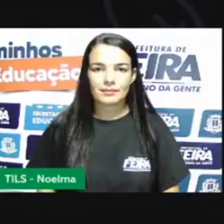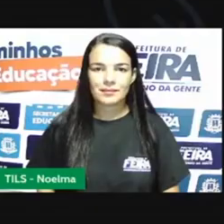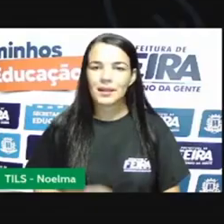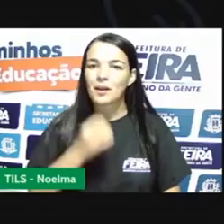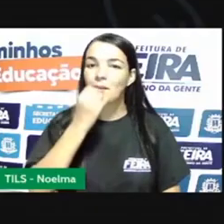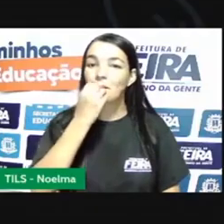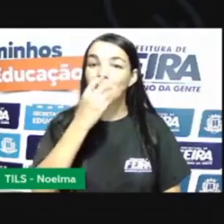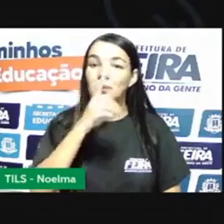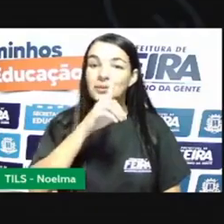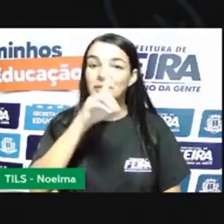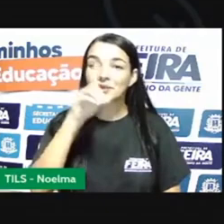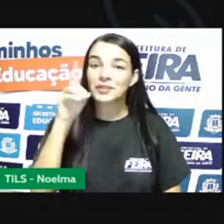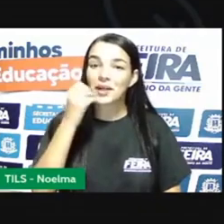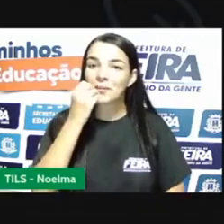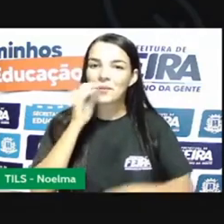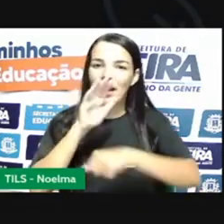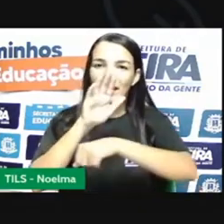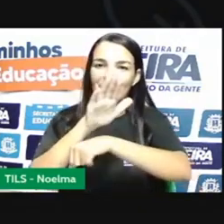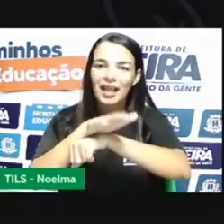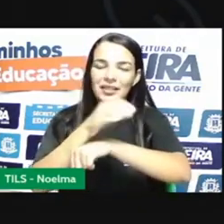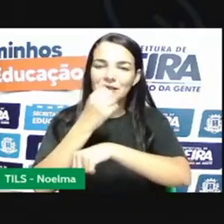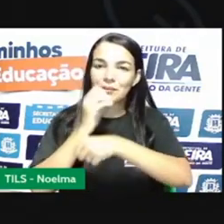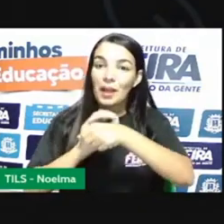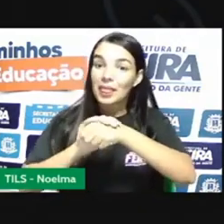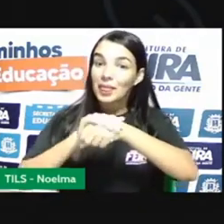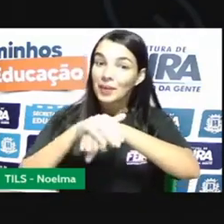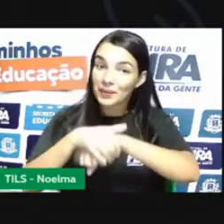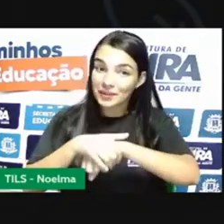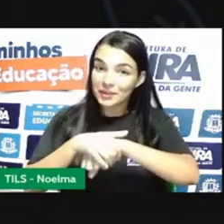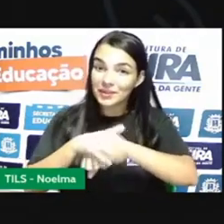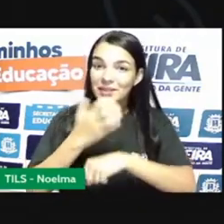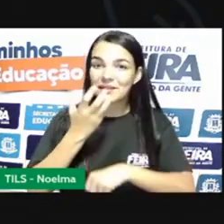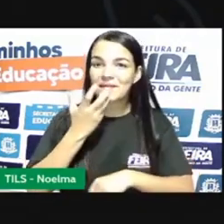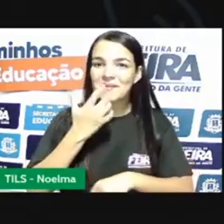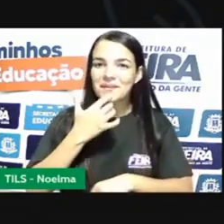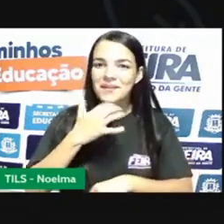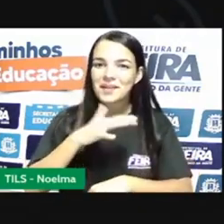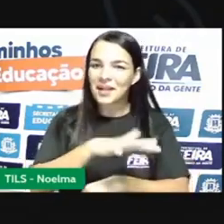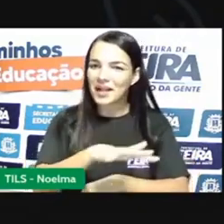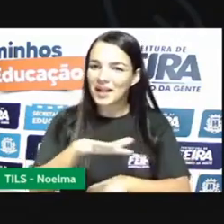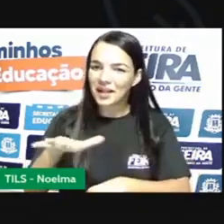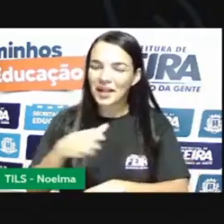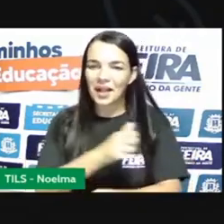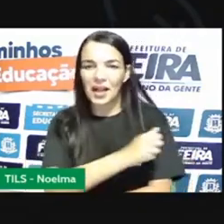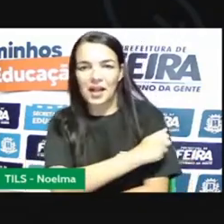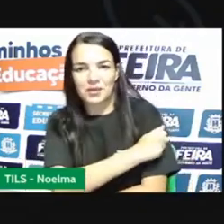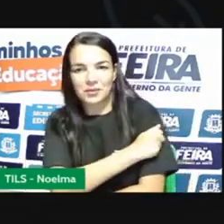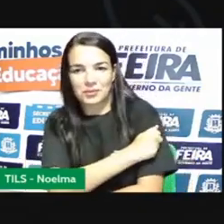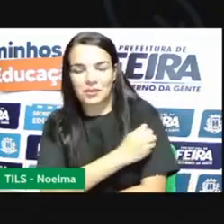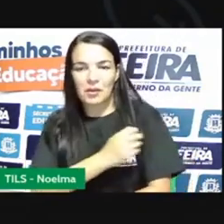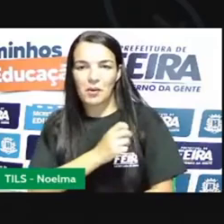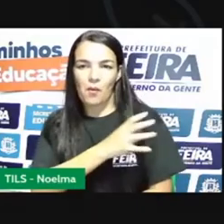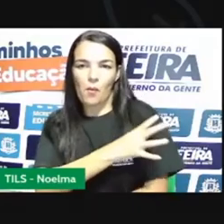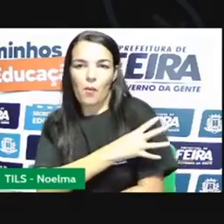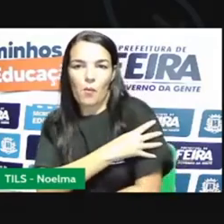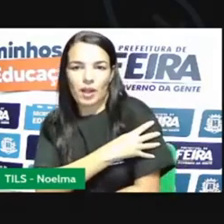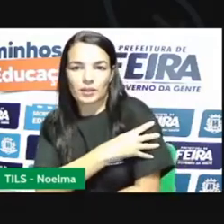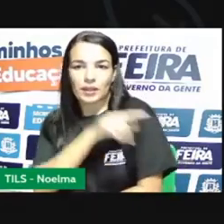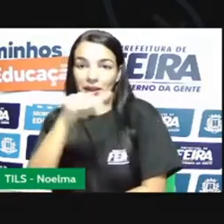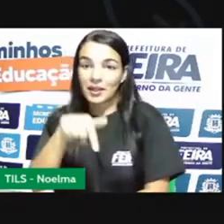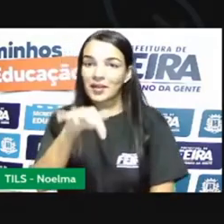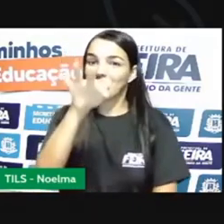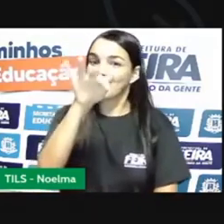Bom dia, boa tarde, boa noite, nossos queridos alunos do quarto ano da cidade de